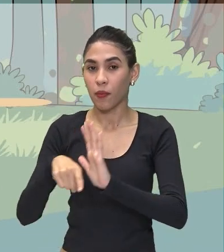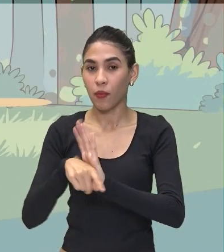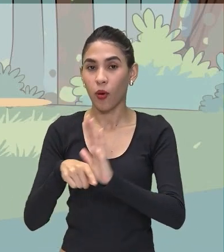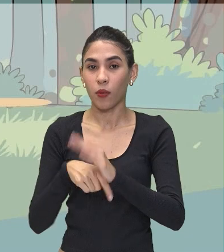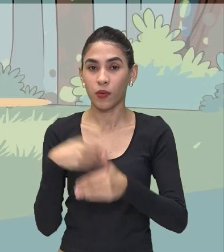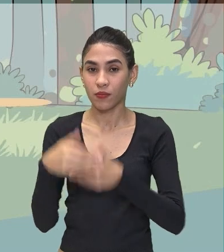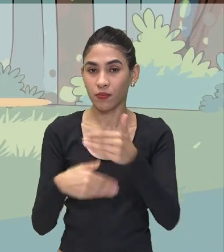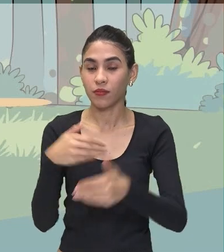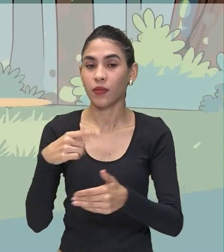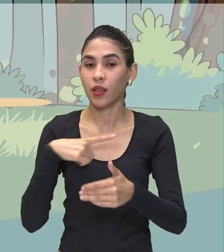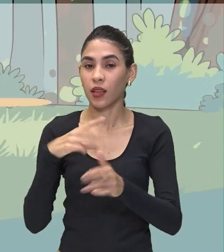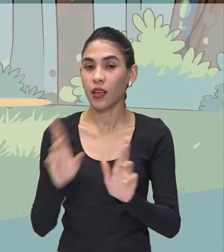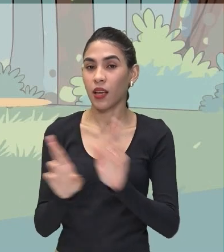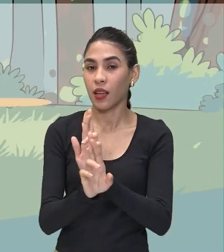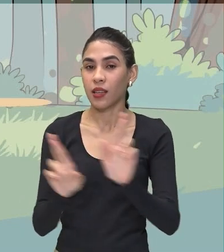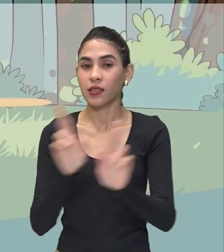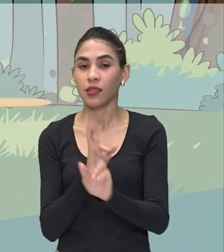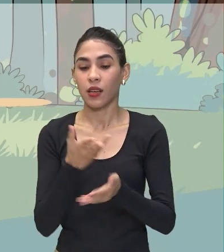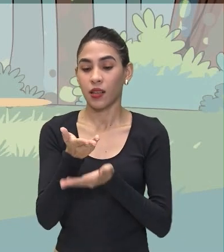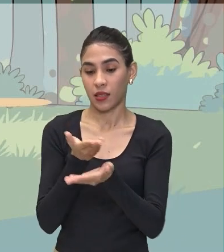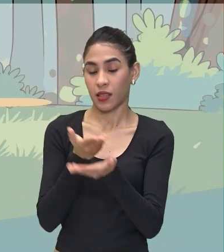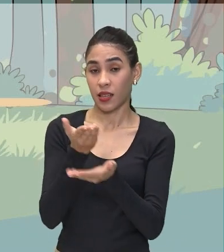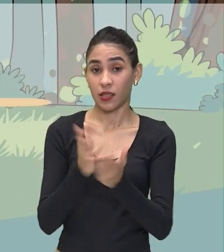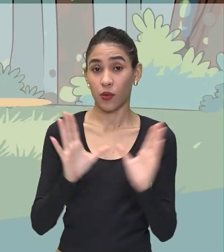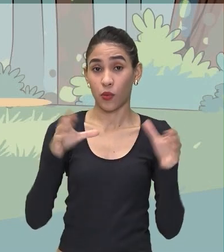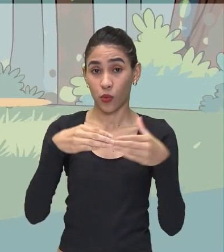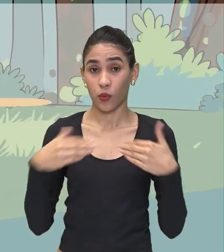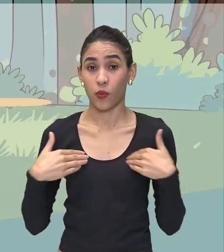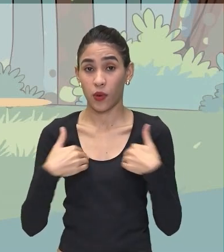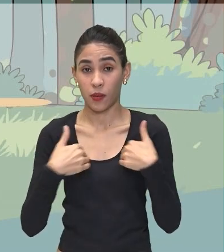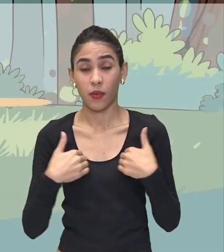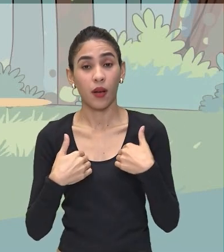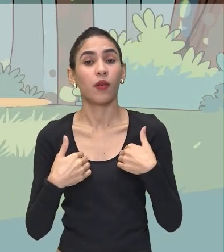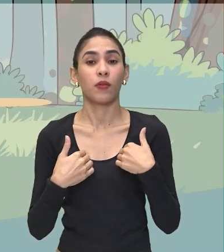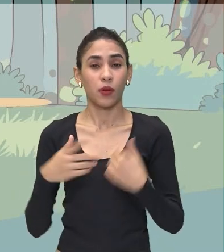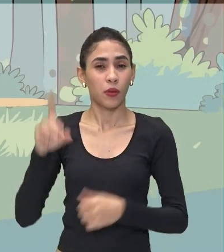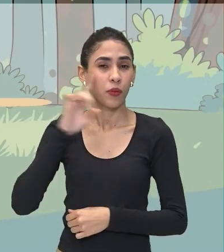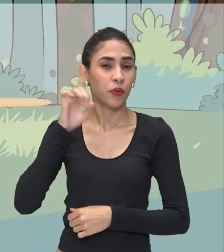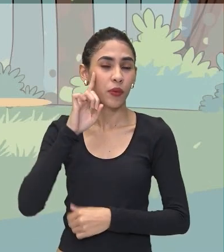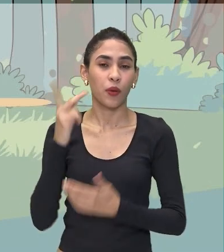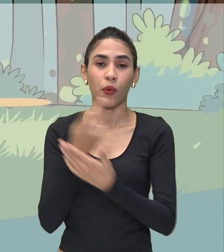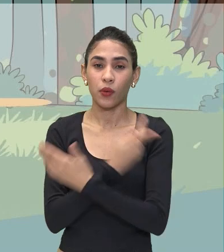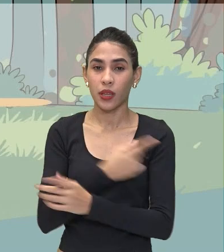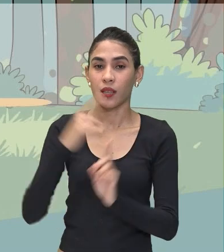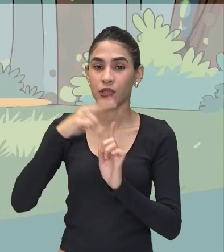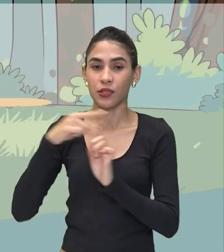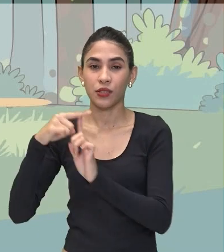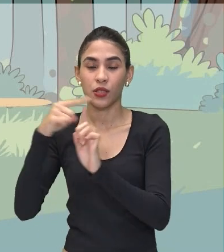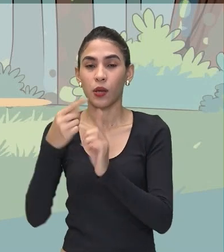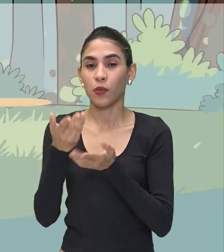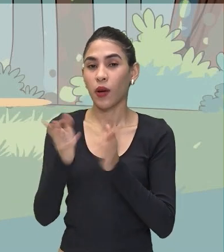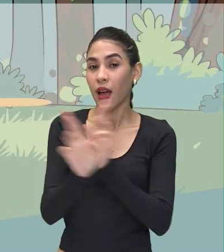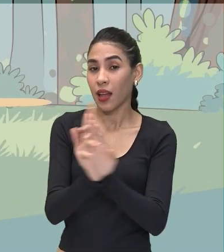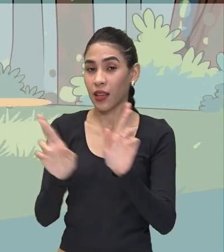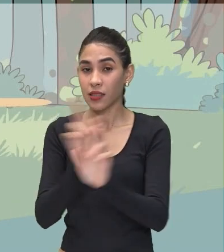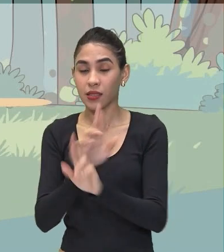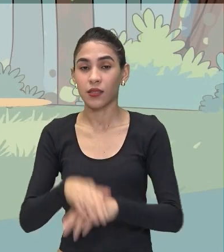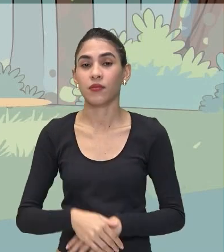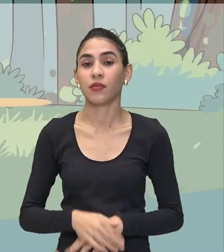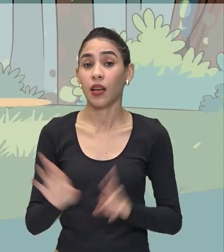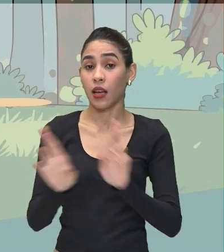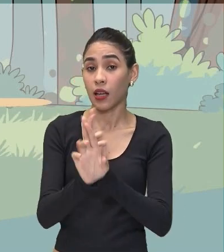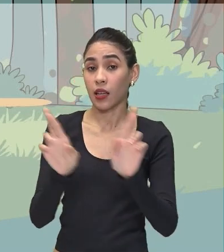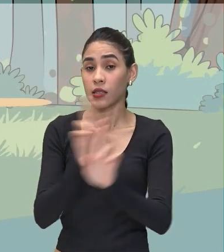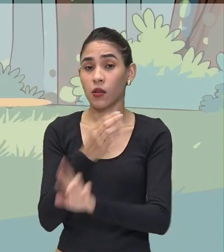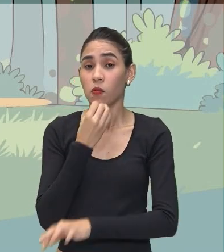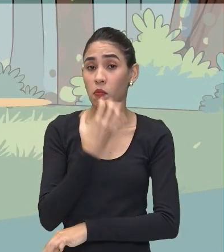Está relacionado com a interação Dos seres vivos e o tempo todo Ocorre diversos tipos de interações Interações que podem ser